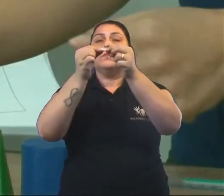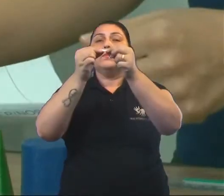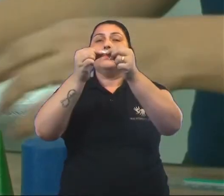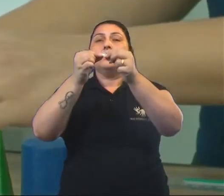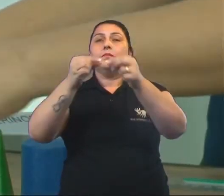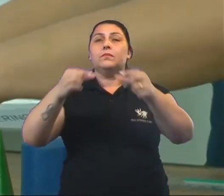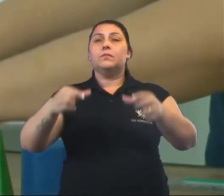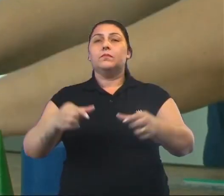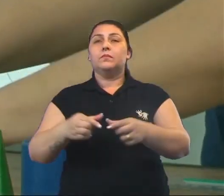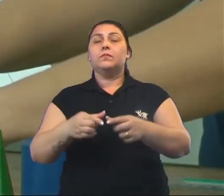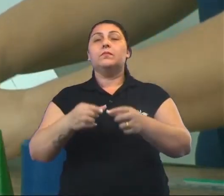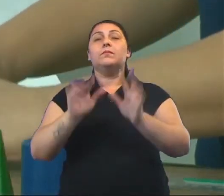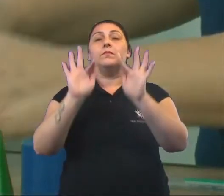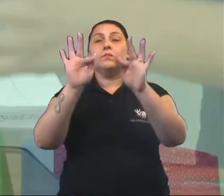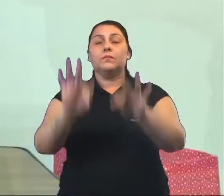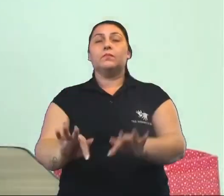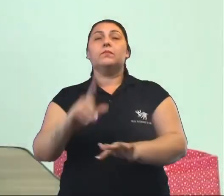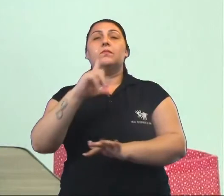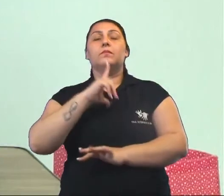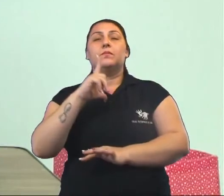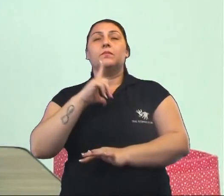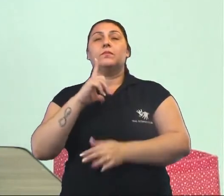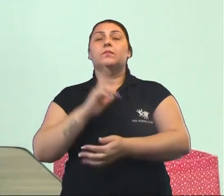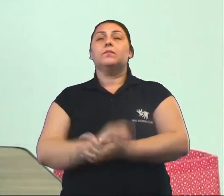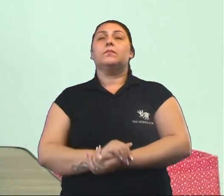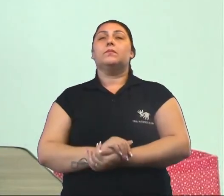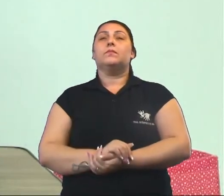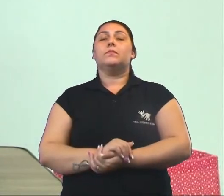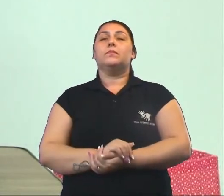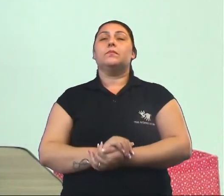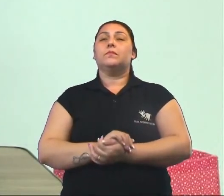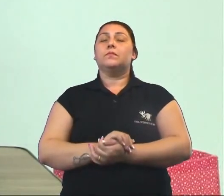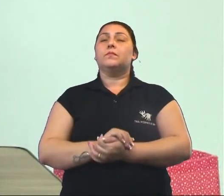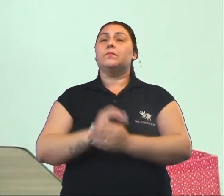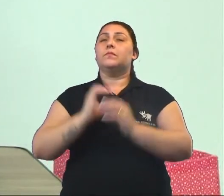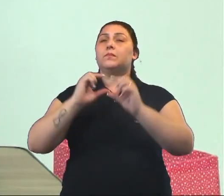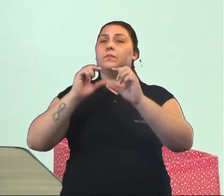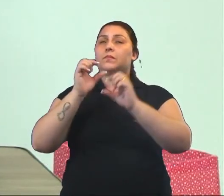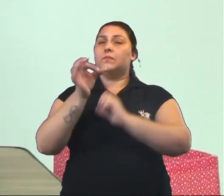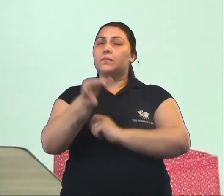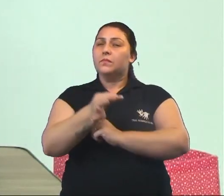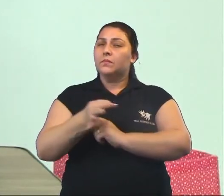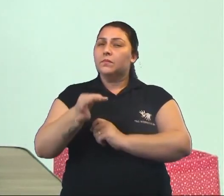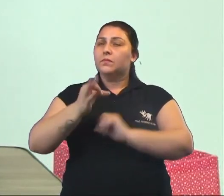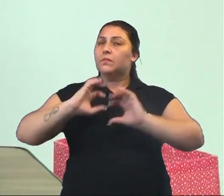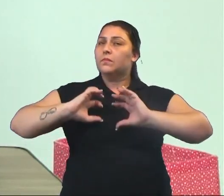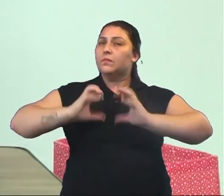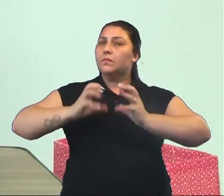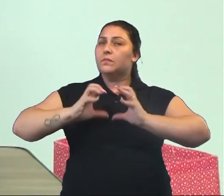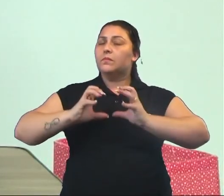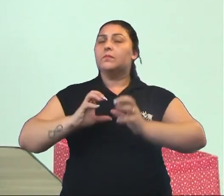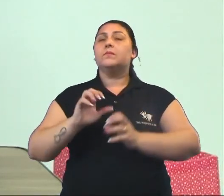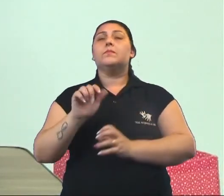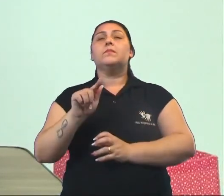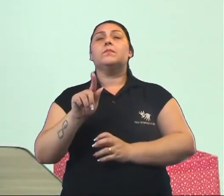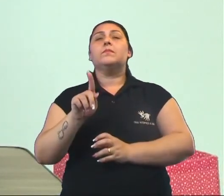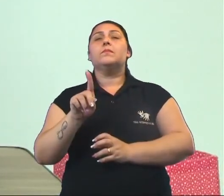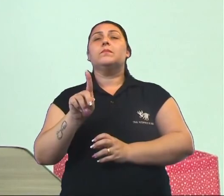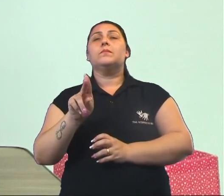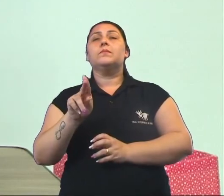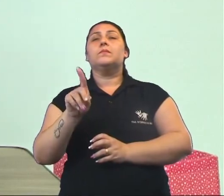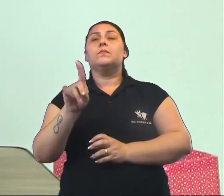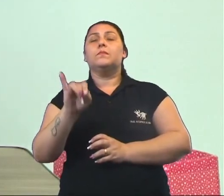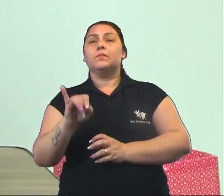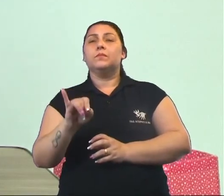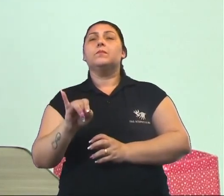E por fim, eu tenho aqui uma bolinha de gude. E aí, onde que fica? Isso